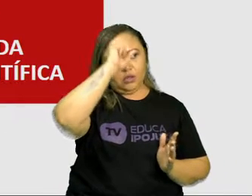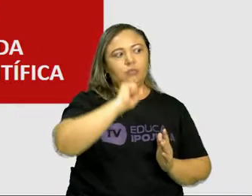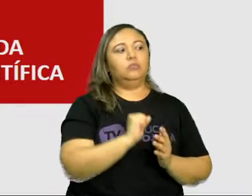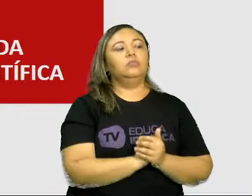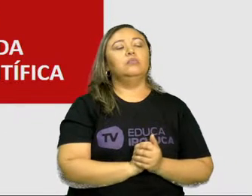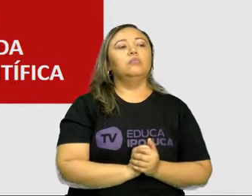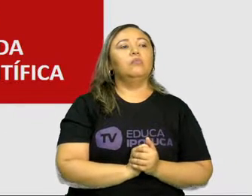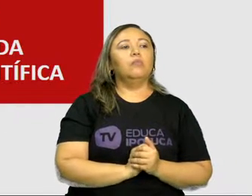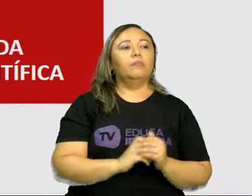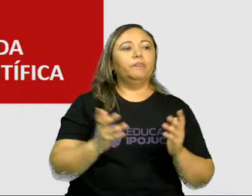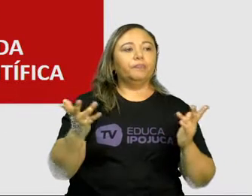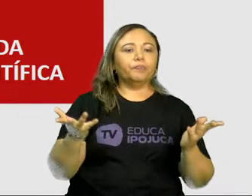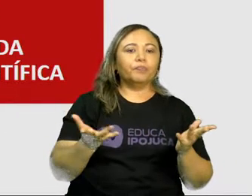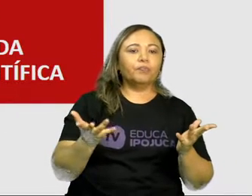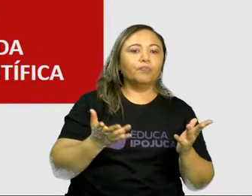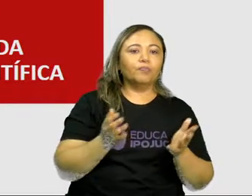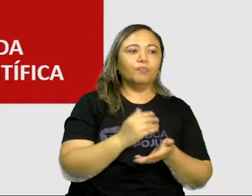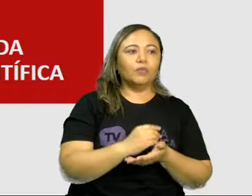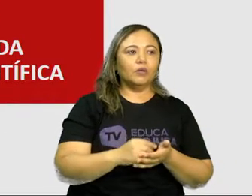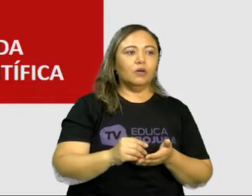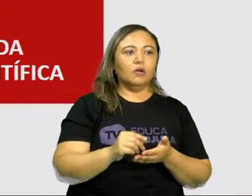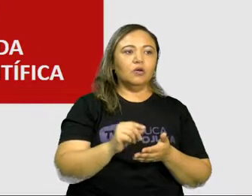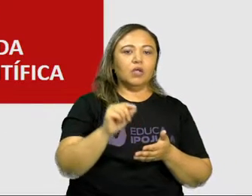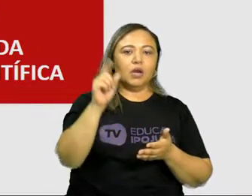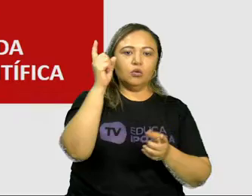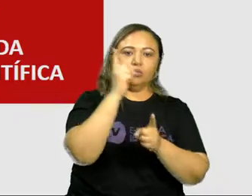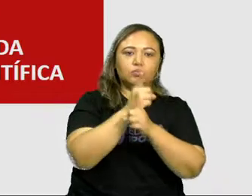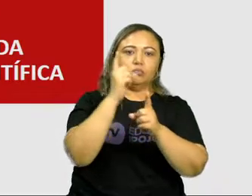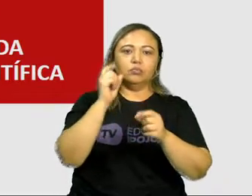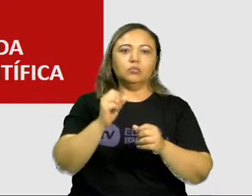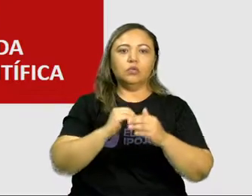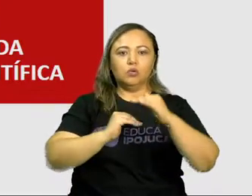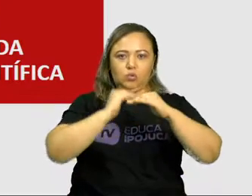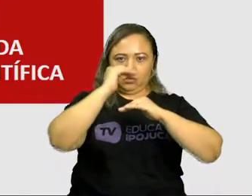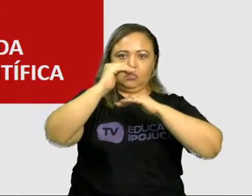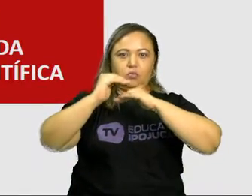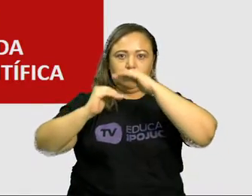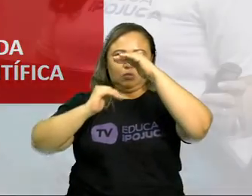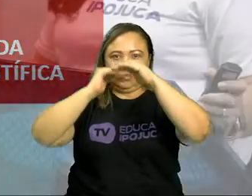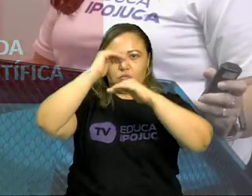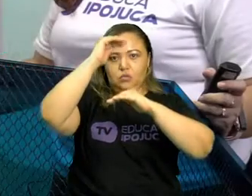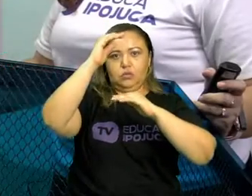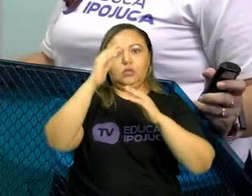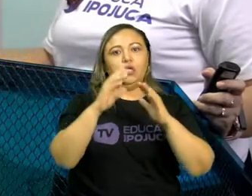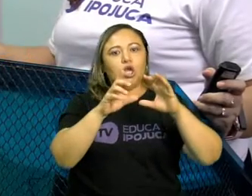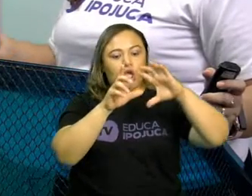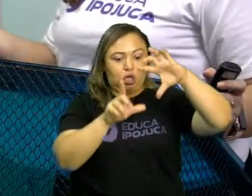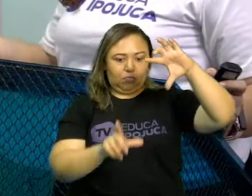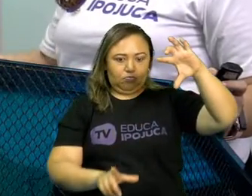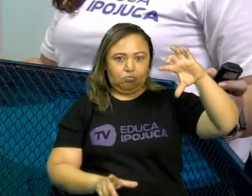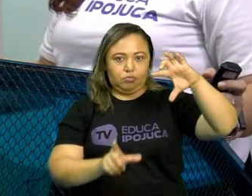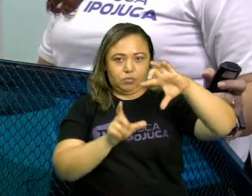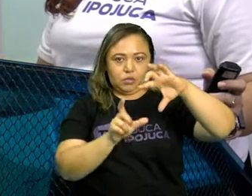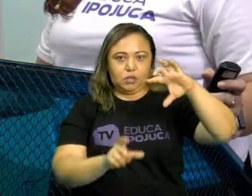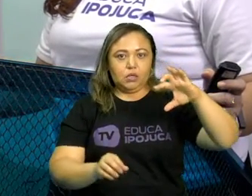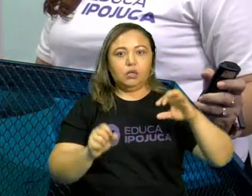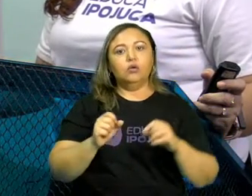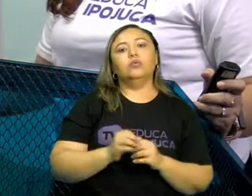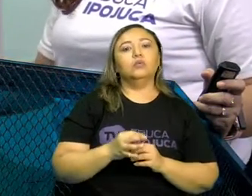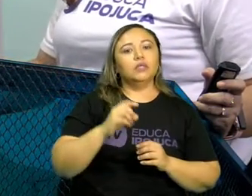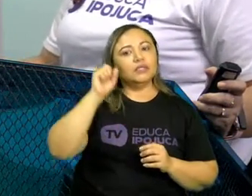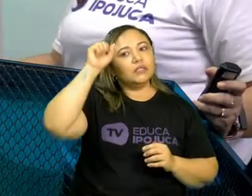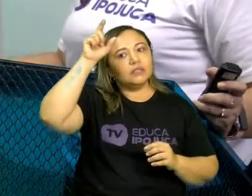há pouco. E logo em seguida, a gente vai encontrar o desenvolvimento, que é o corpo do texto, onde as ideias são